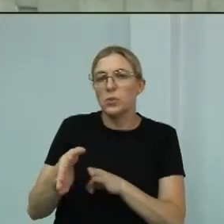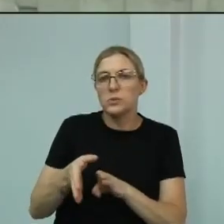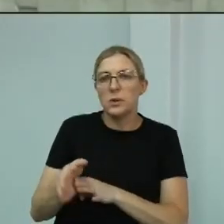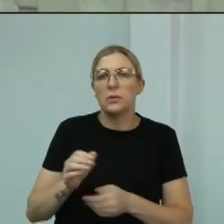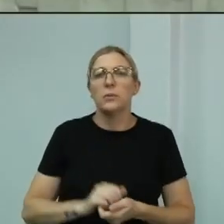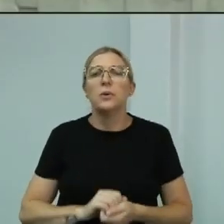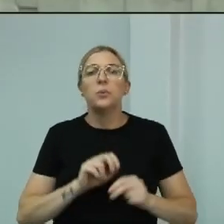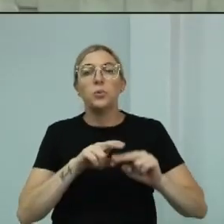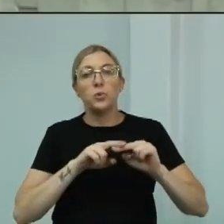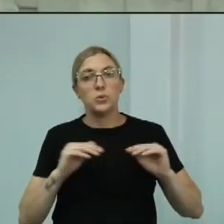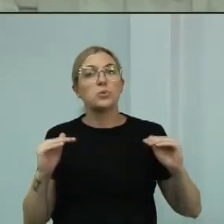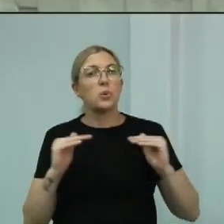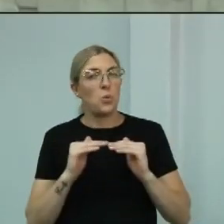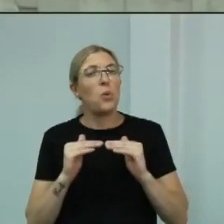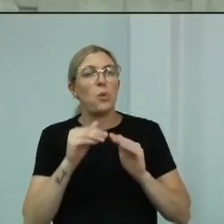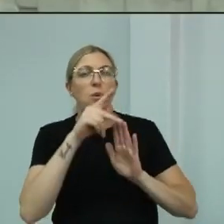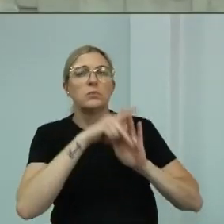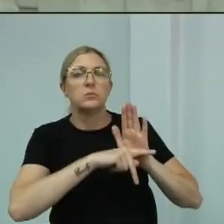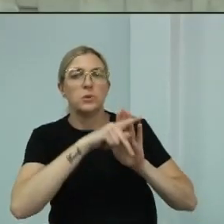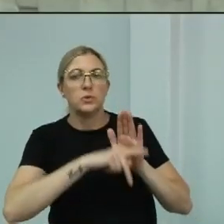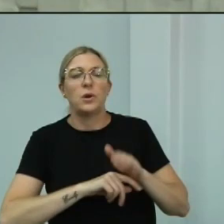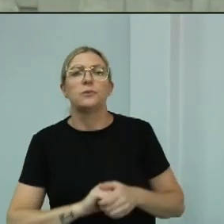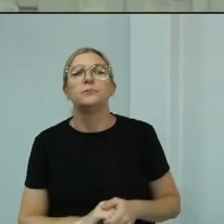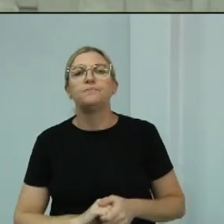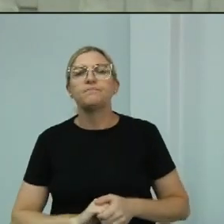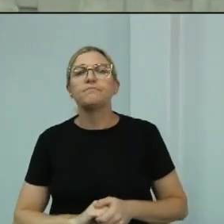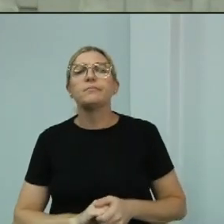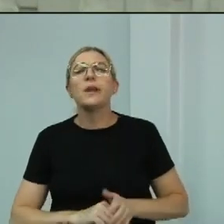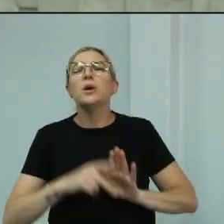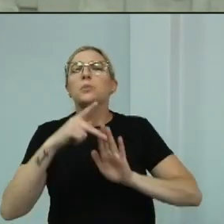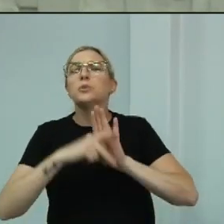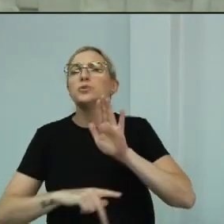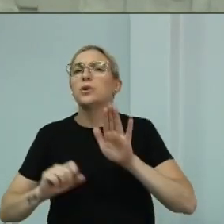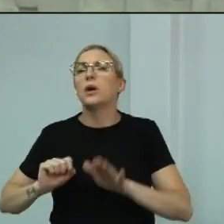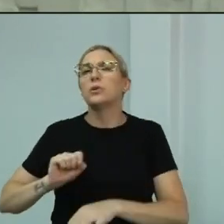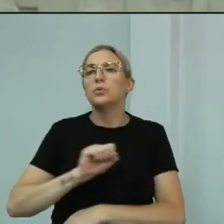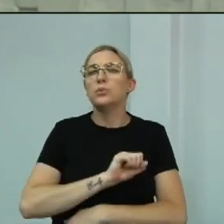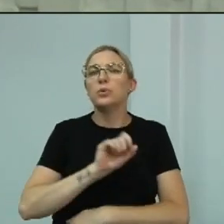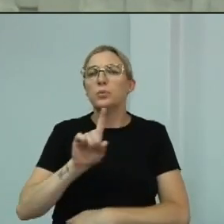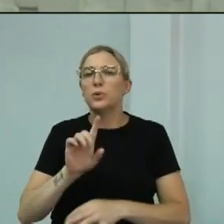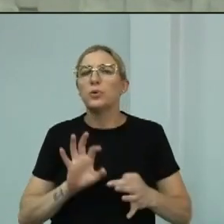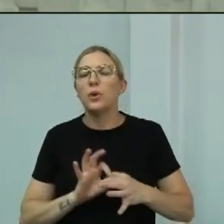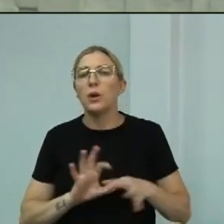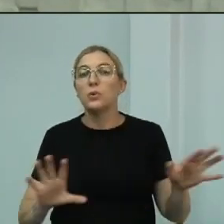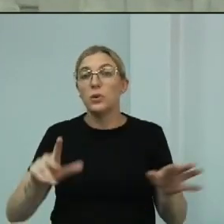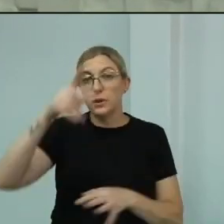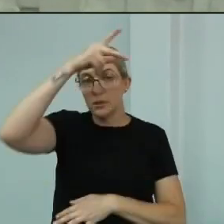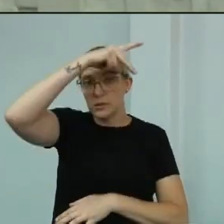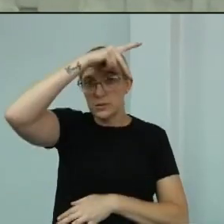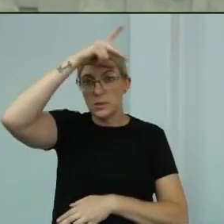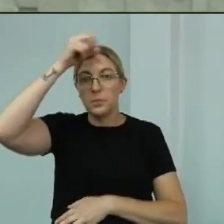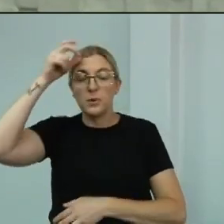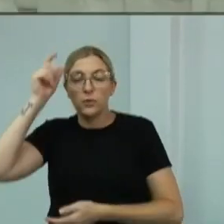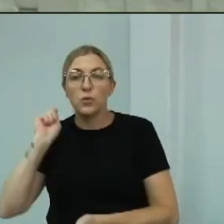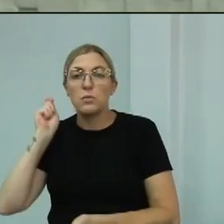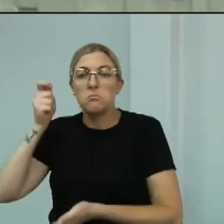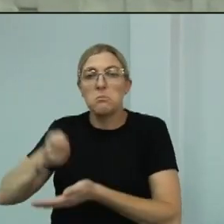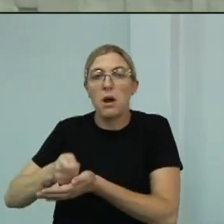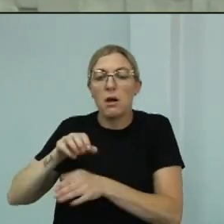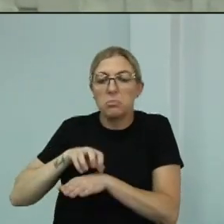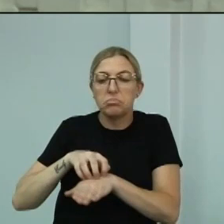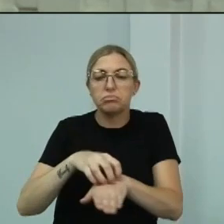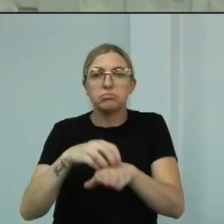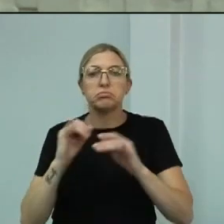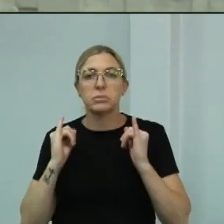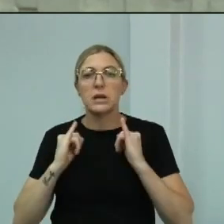Projeto de Lei Ordinária Executivo nº 1. O Poder Executivo autoriza o Poder Executivo Municipal a realizar despesas com transportes de estudantes da